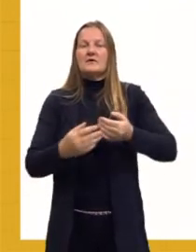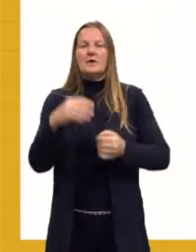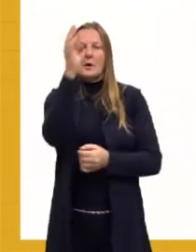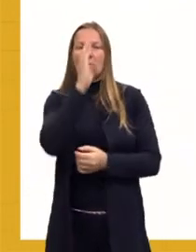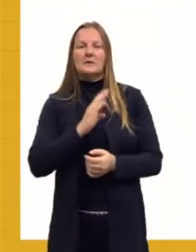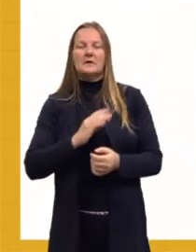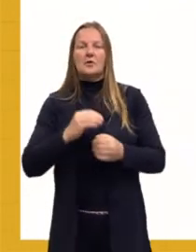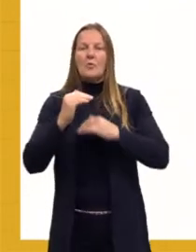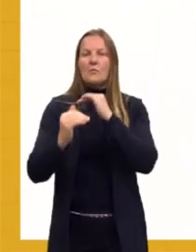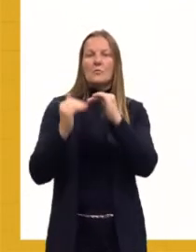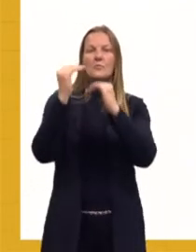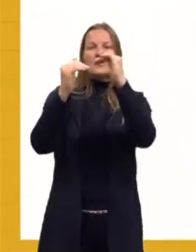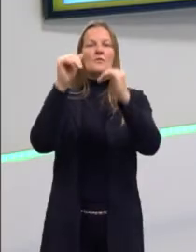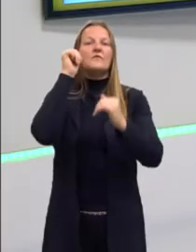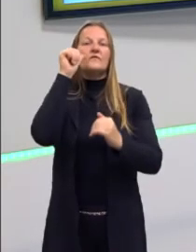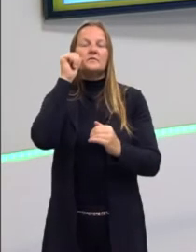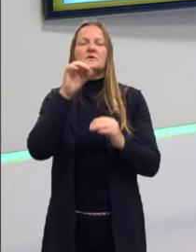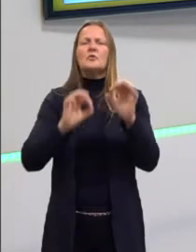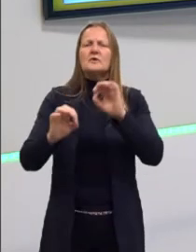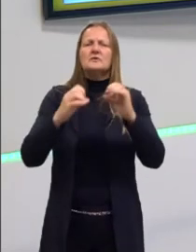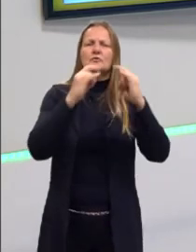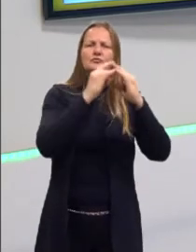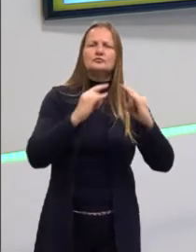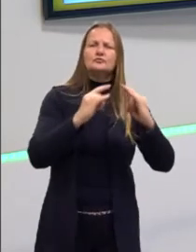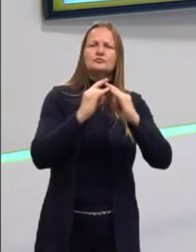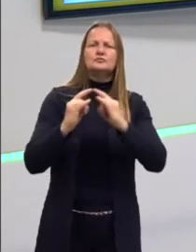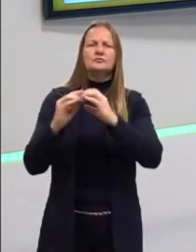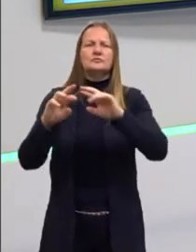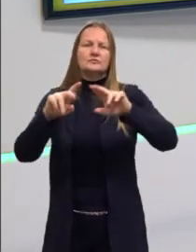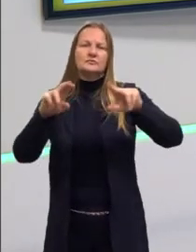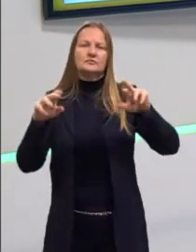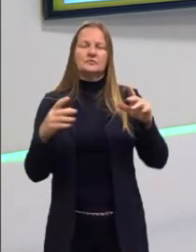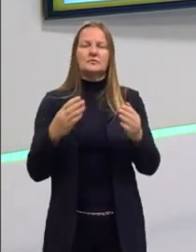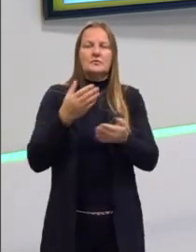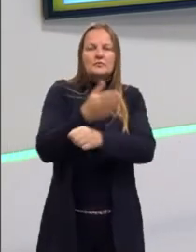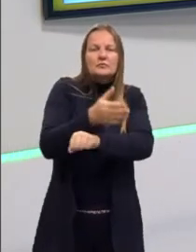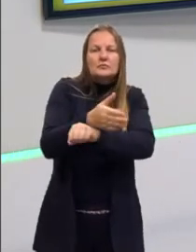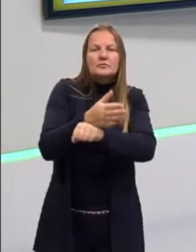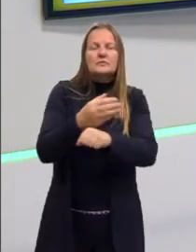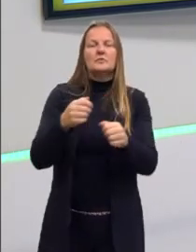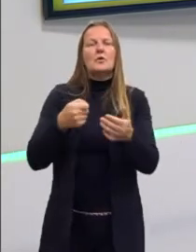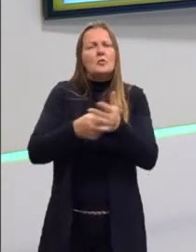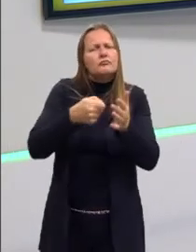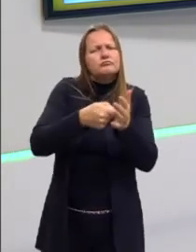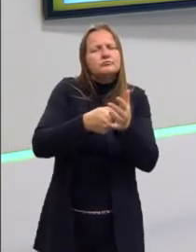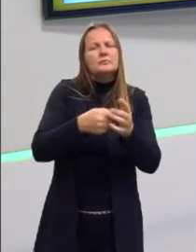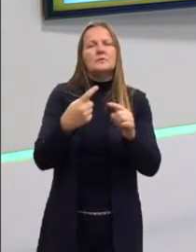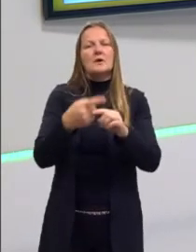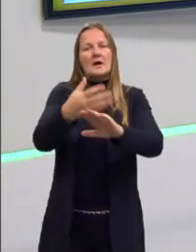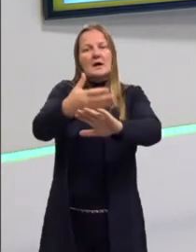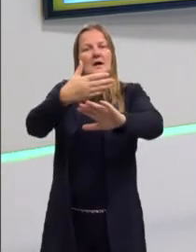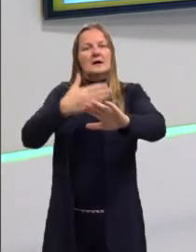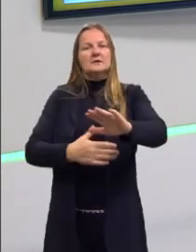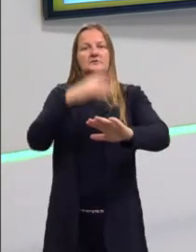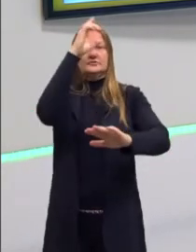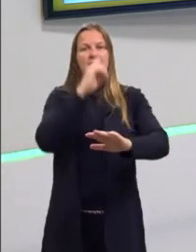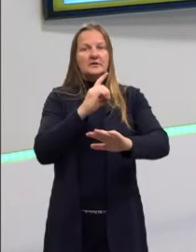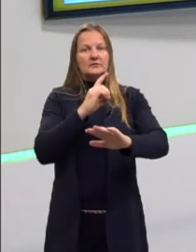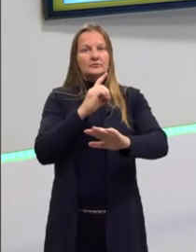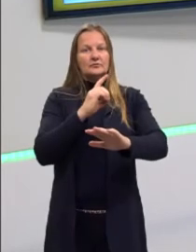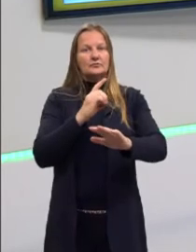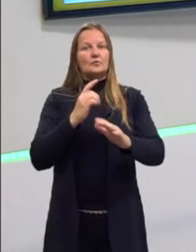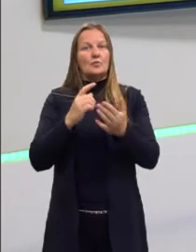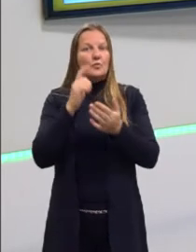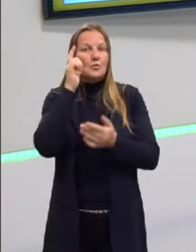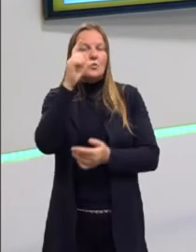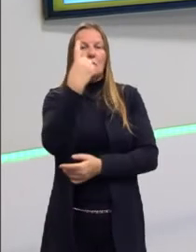Feminino. Várias organizações participando dessa luta. Daí, um pouquinho antes desse direito ser concedido, em